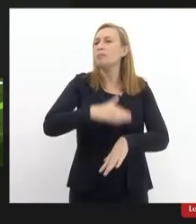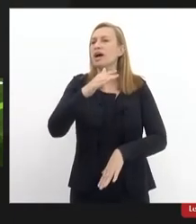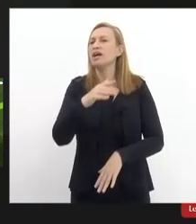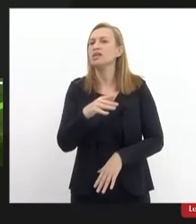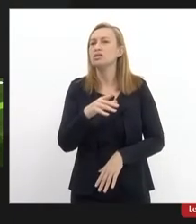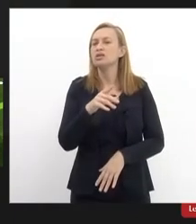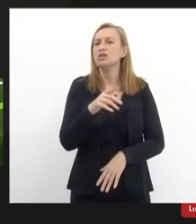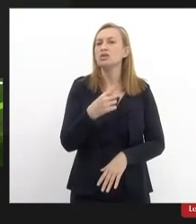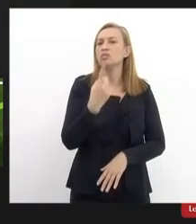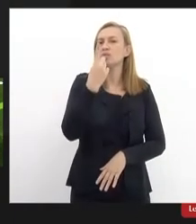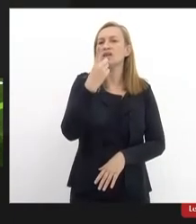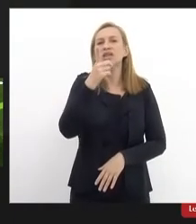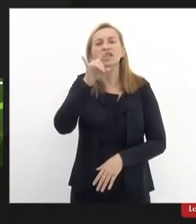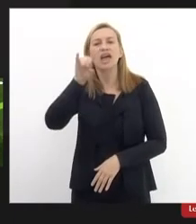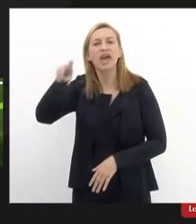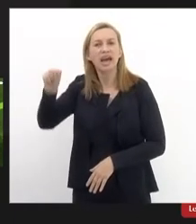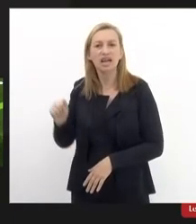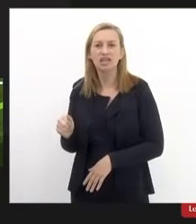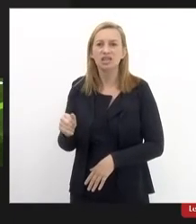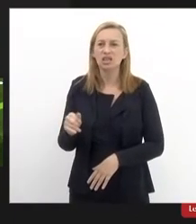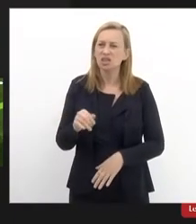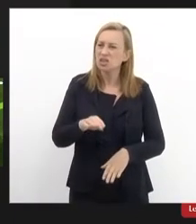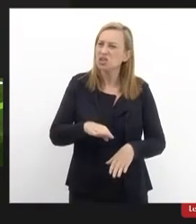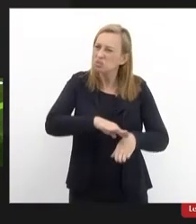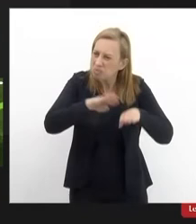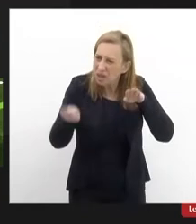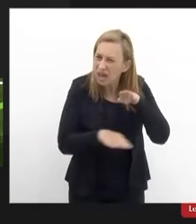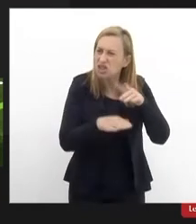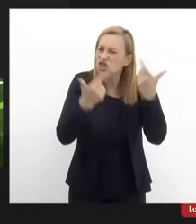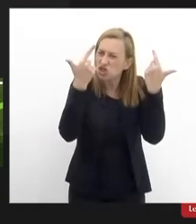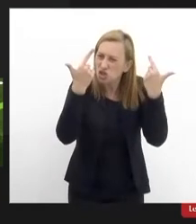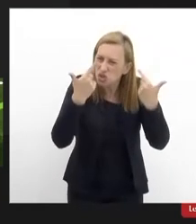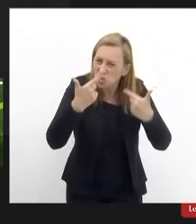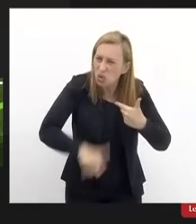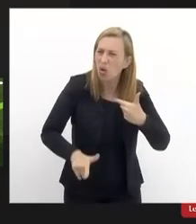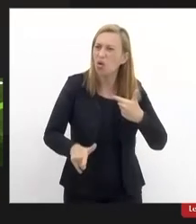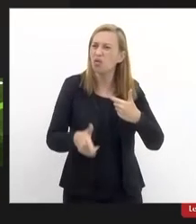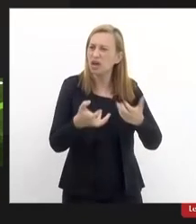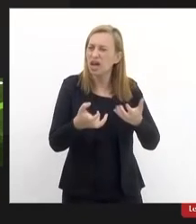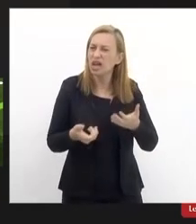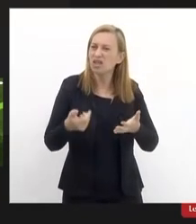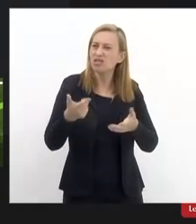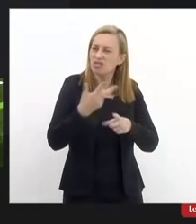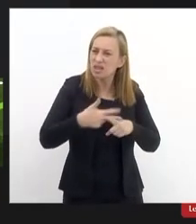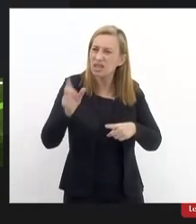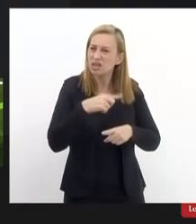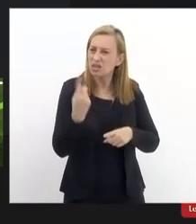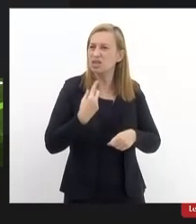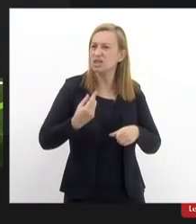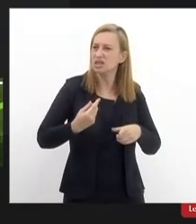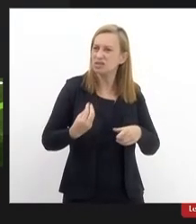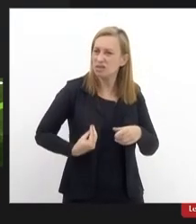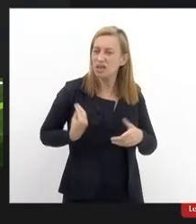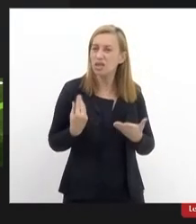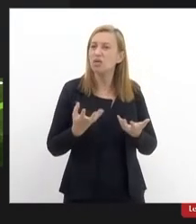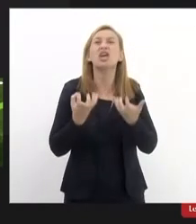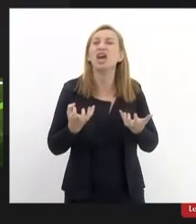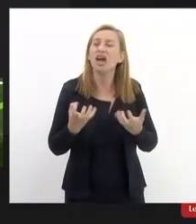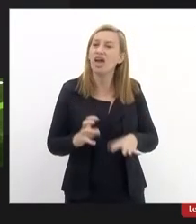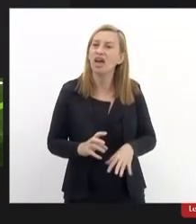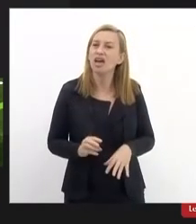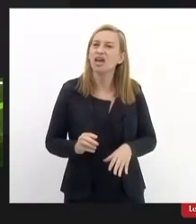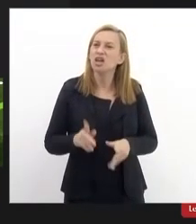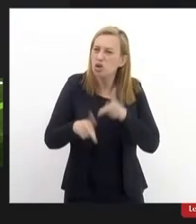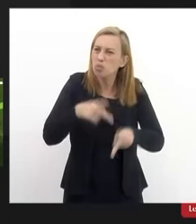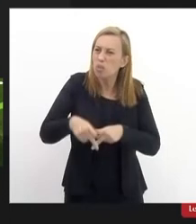vão nos humilhar mais uma vez tentando nos vencer pelo cansaço o que querem com isso que o povo